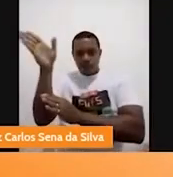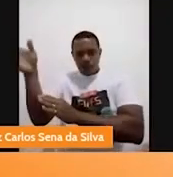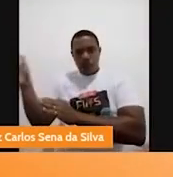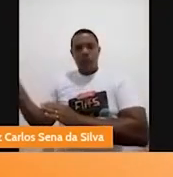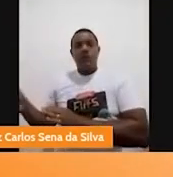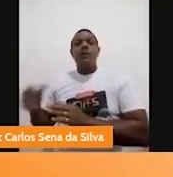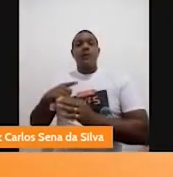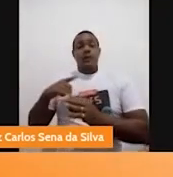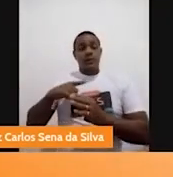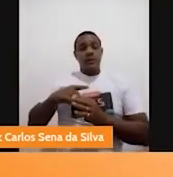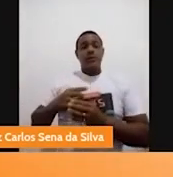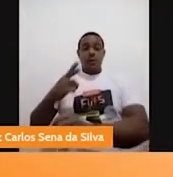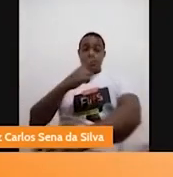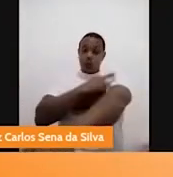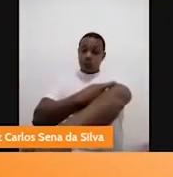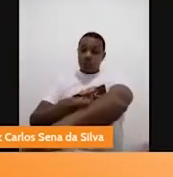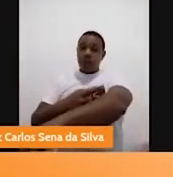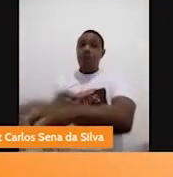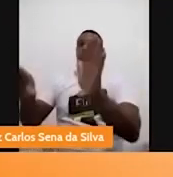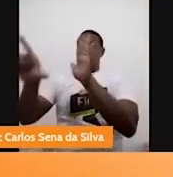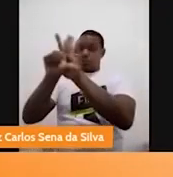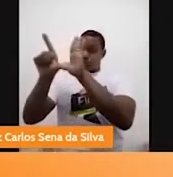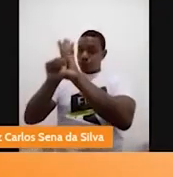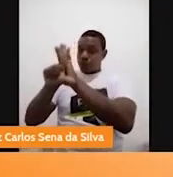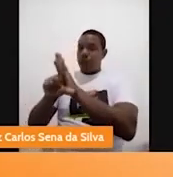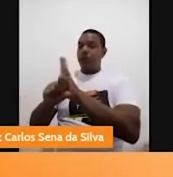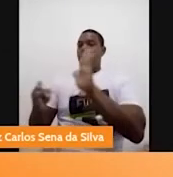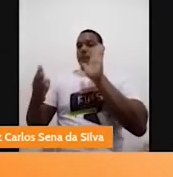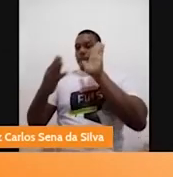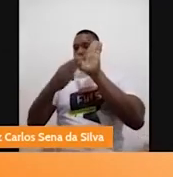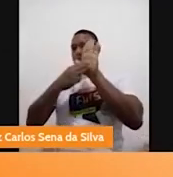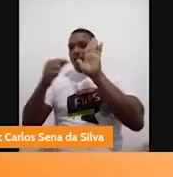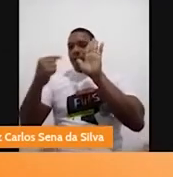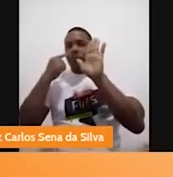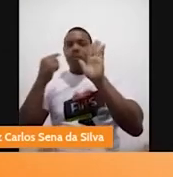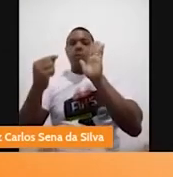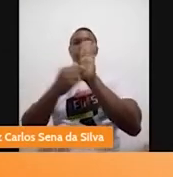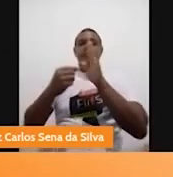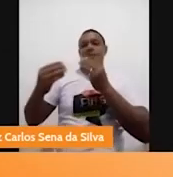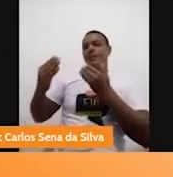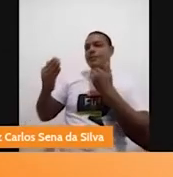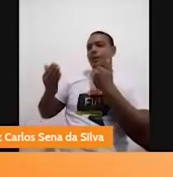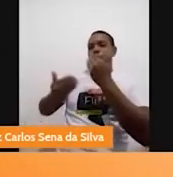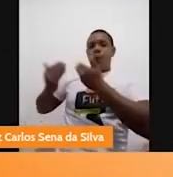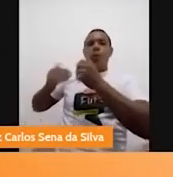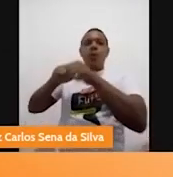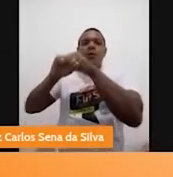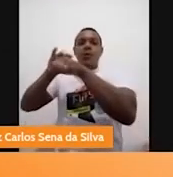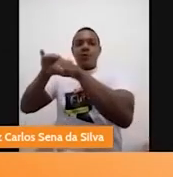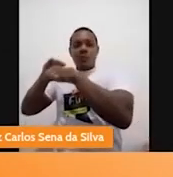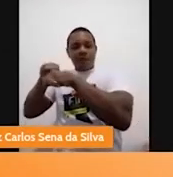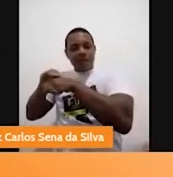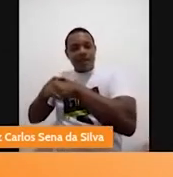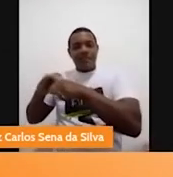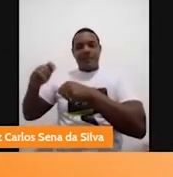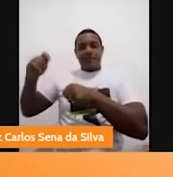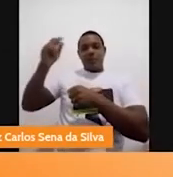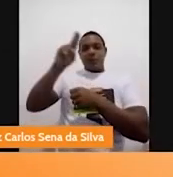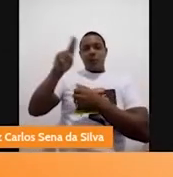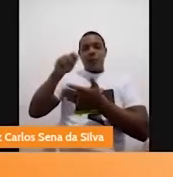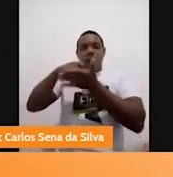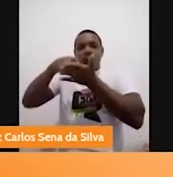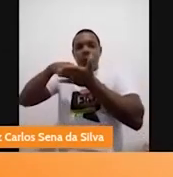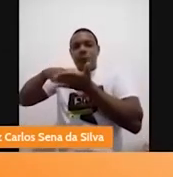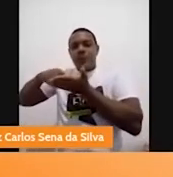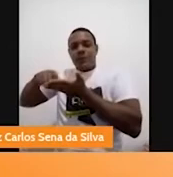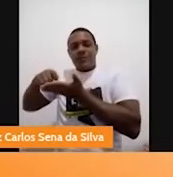protocolos. Visita a escola. Apresenta o livro, conversa com as crianças. Faz uma sessão de autógrafos ali. E a gente tem